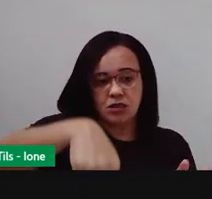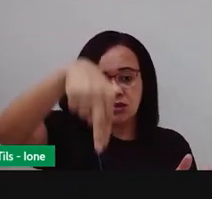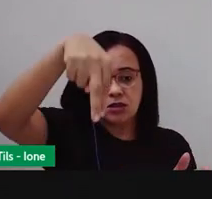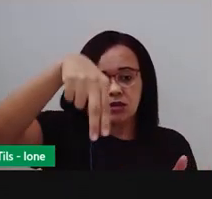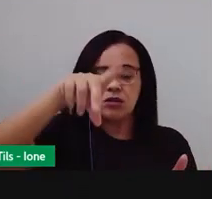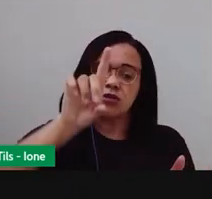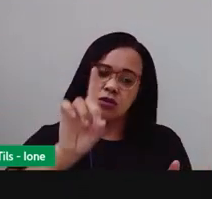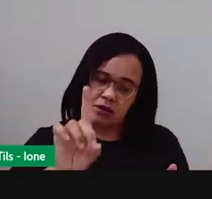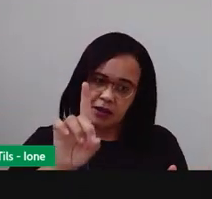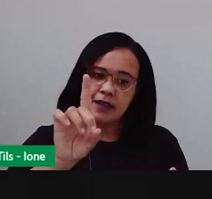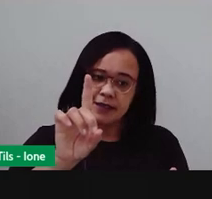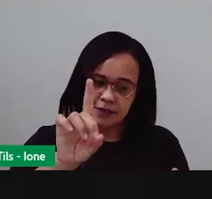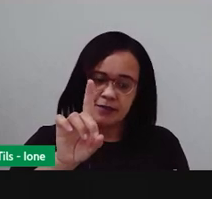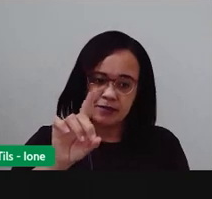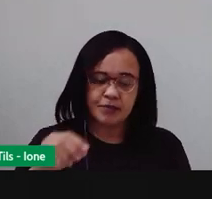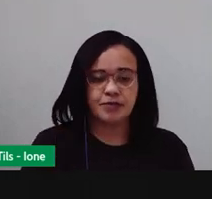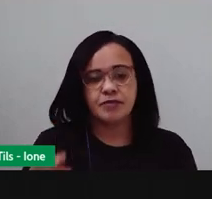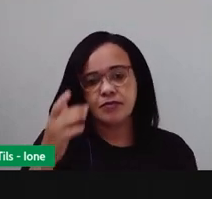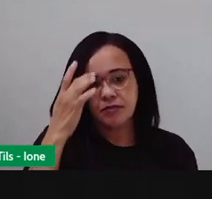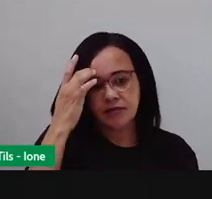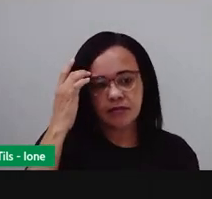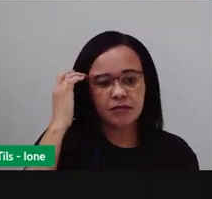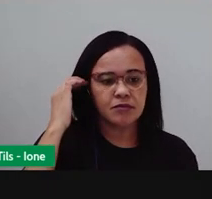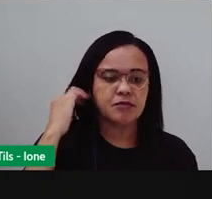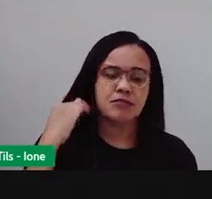Região Nordeste.